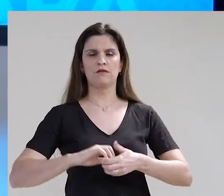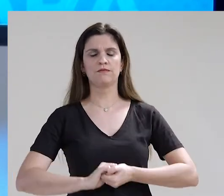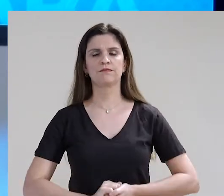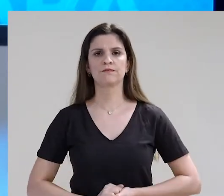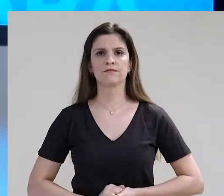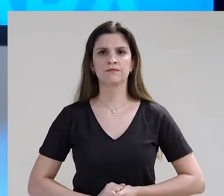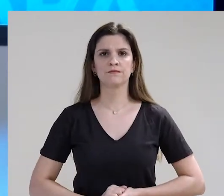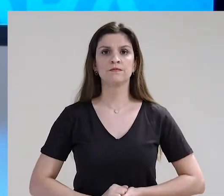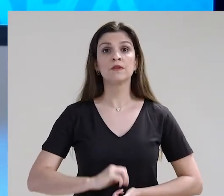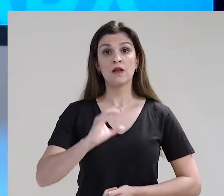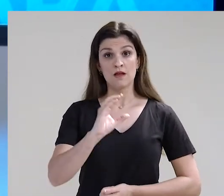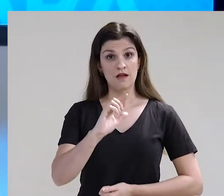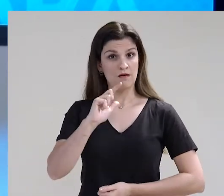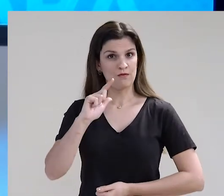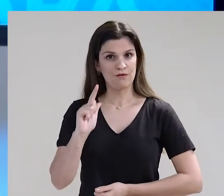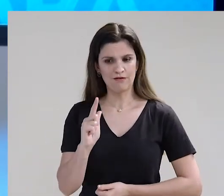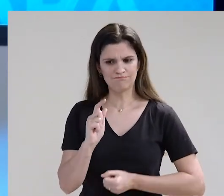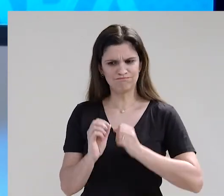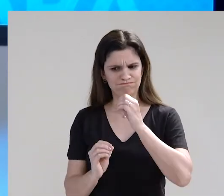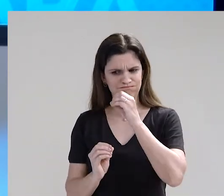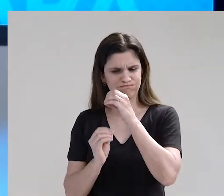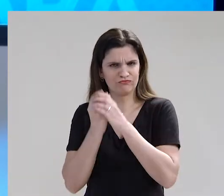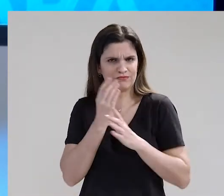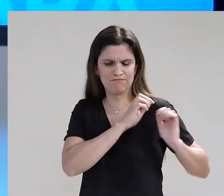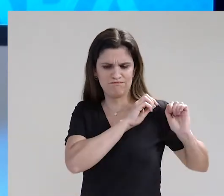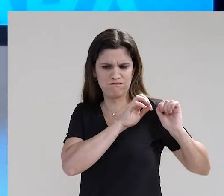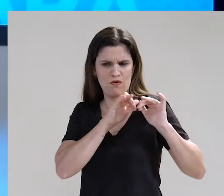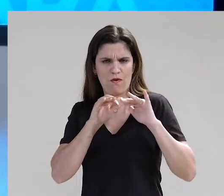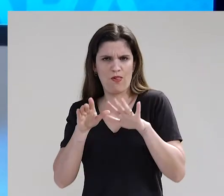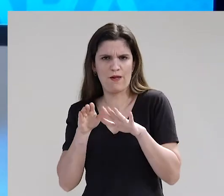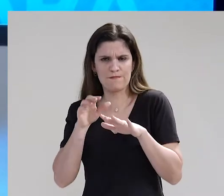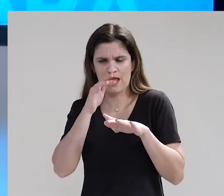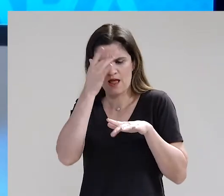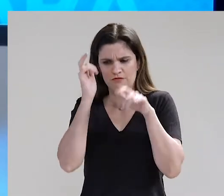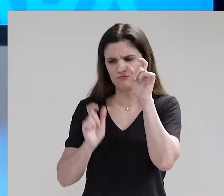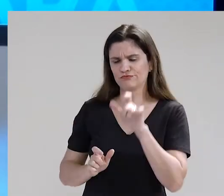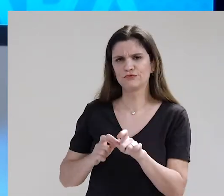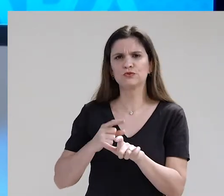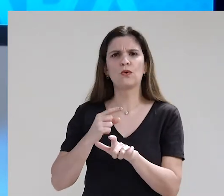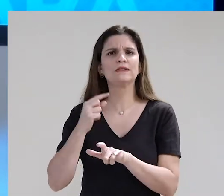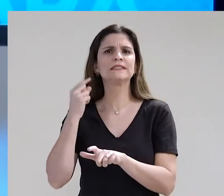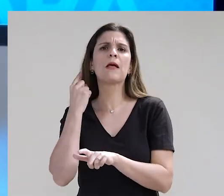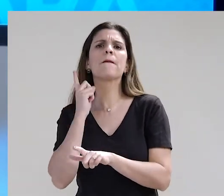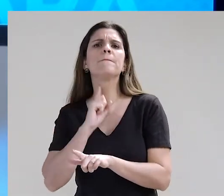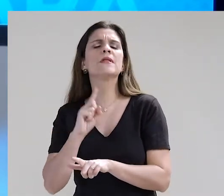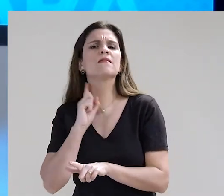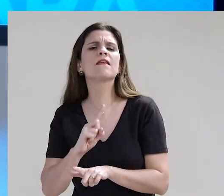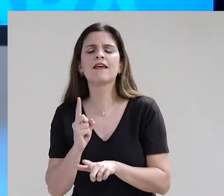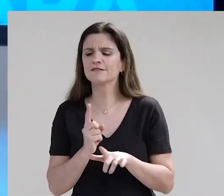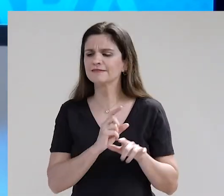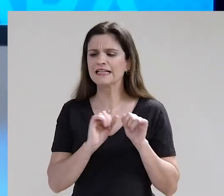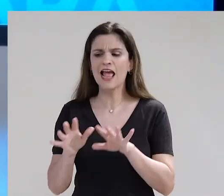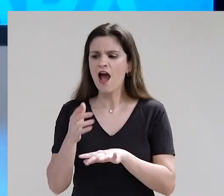aos entregadores. Campo Grande foi fundada por mineiros, que vieram aproveitar os campos de